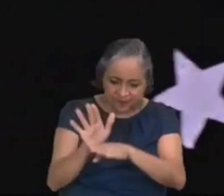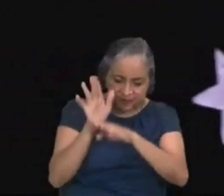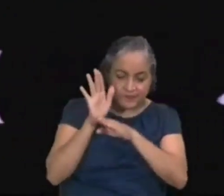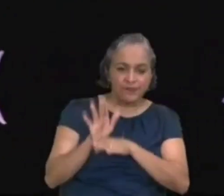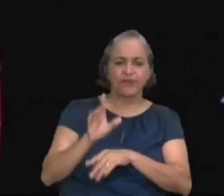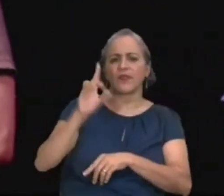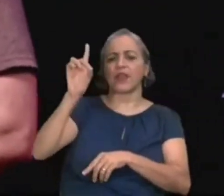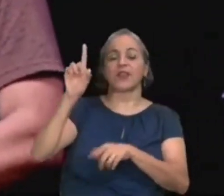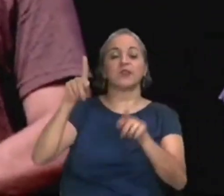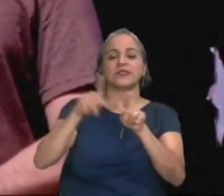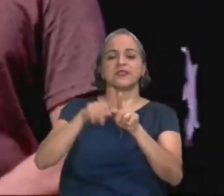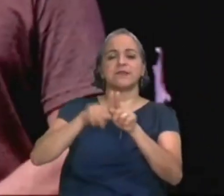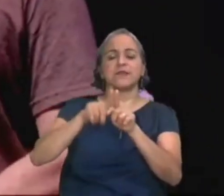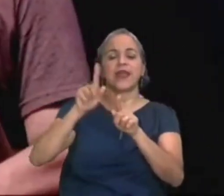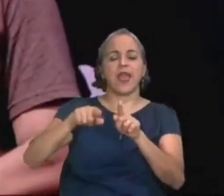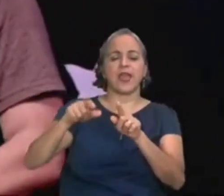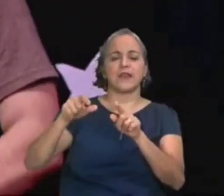grande.